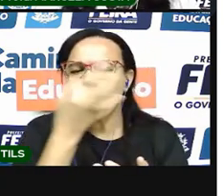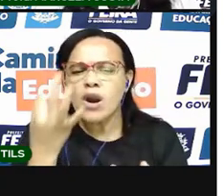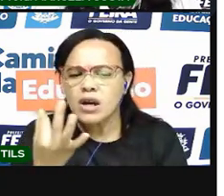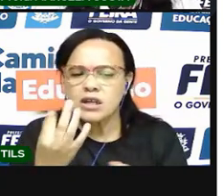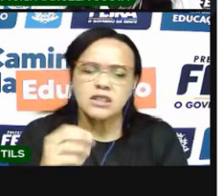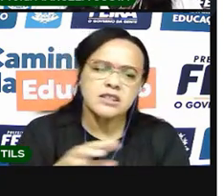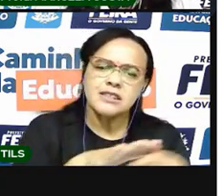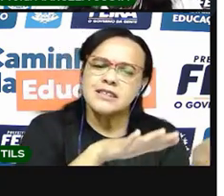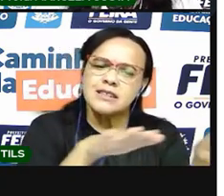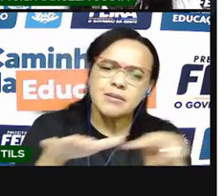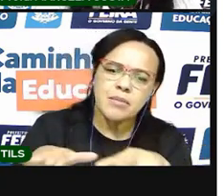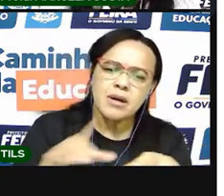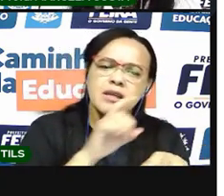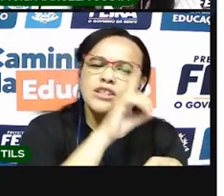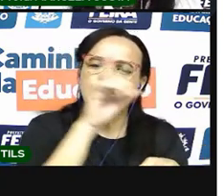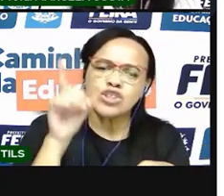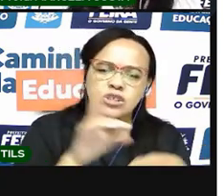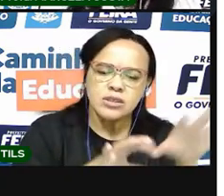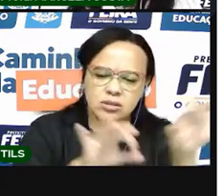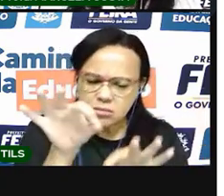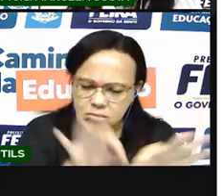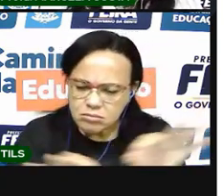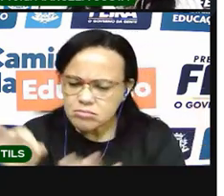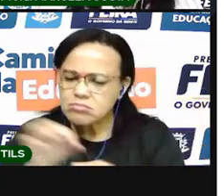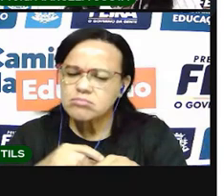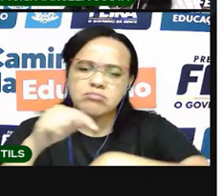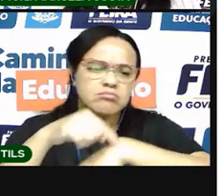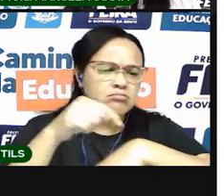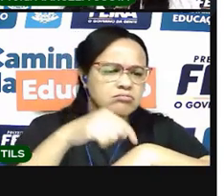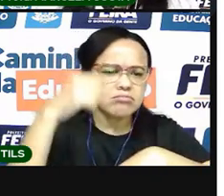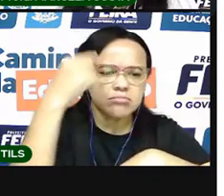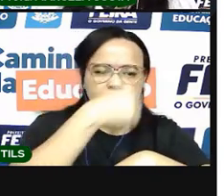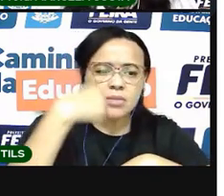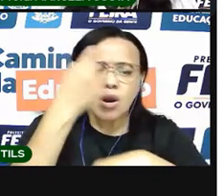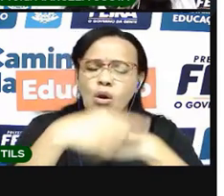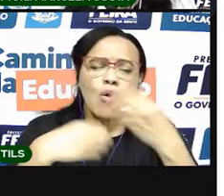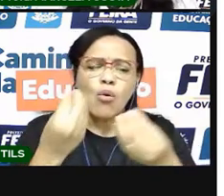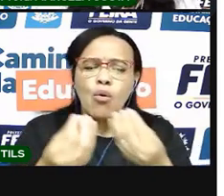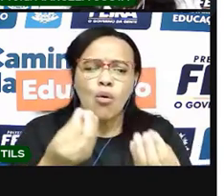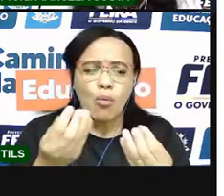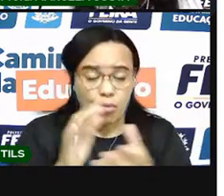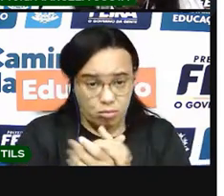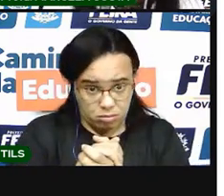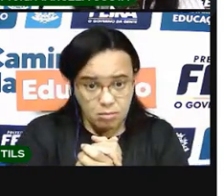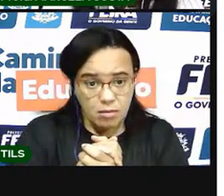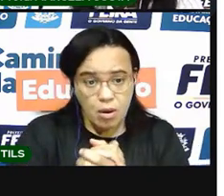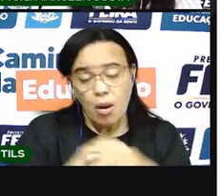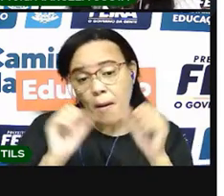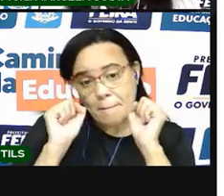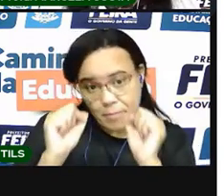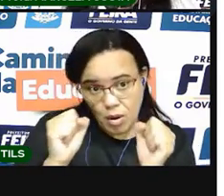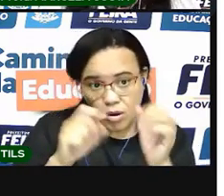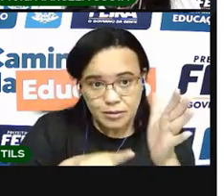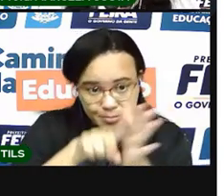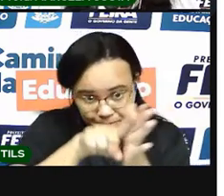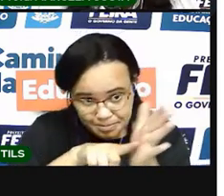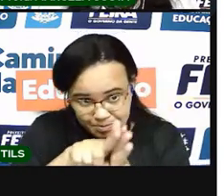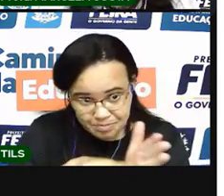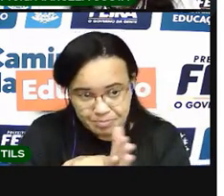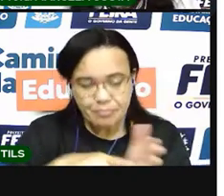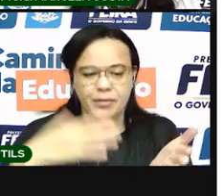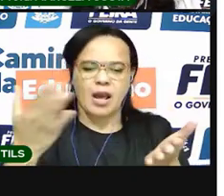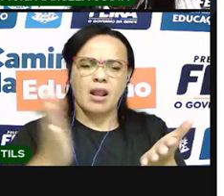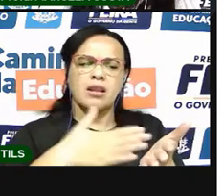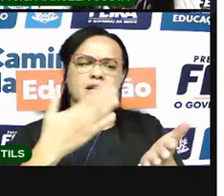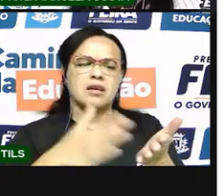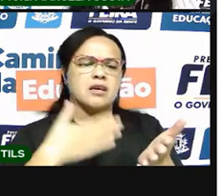semanas, como é que eles organizavam o tempo deles. Para fazer isso, você pode usar livros, revistas ou até a